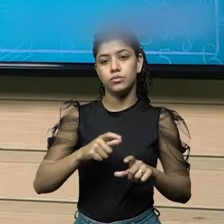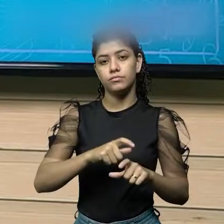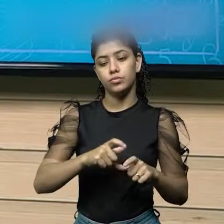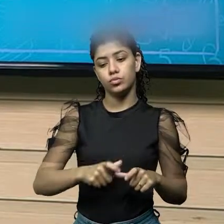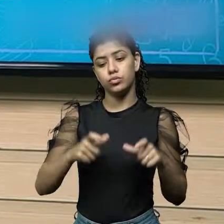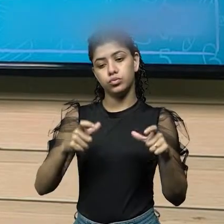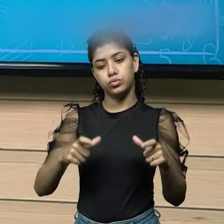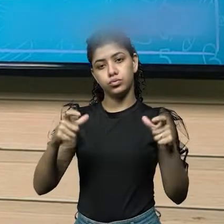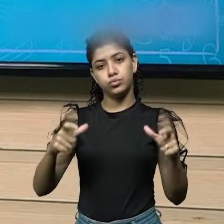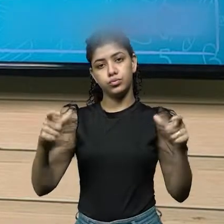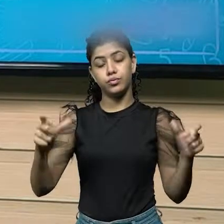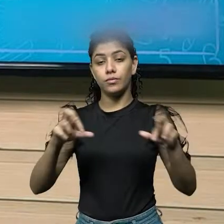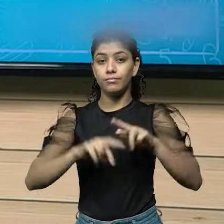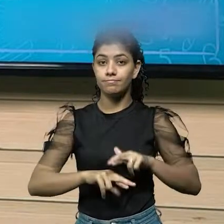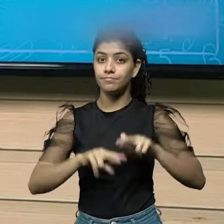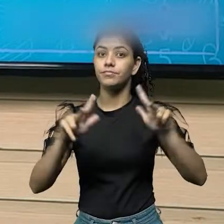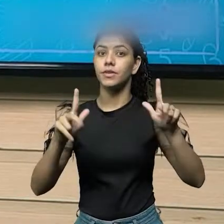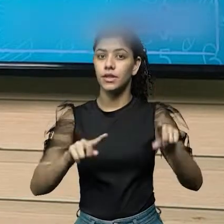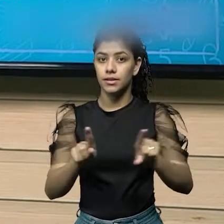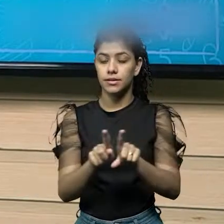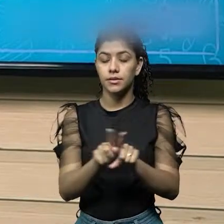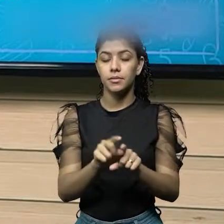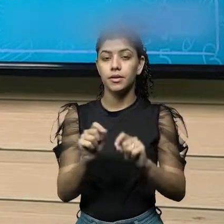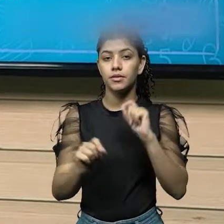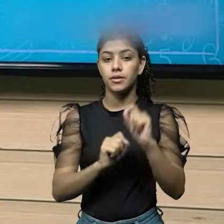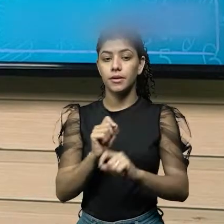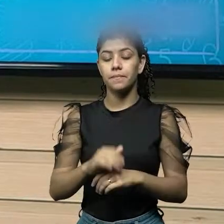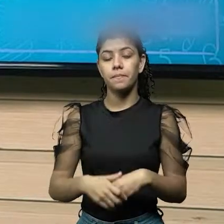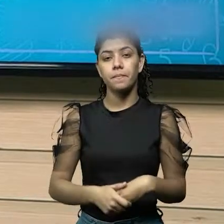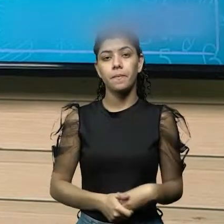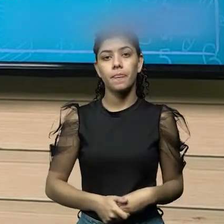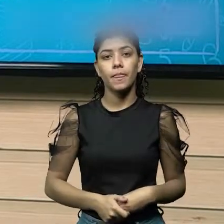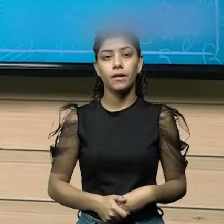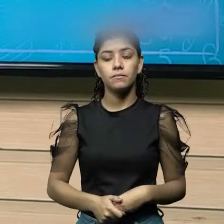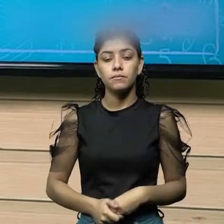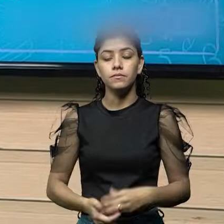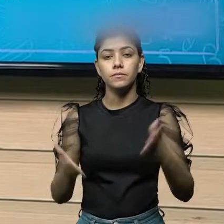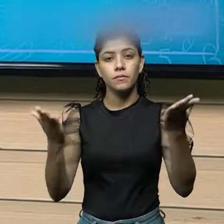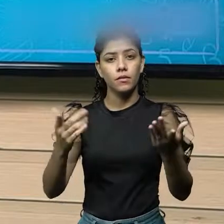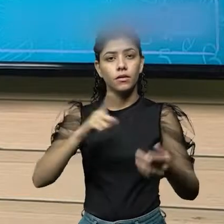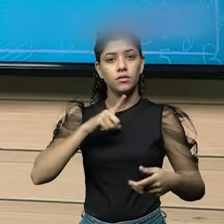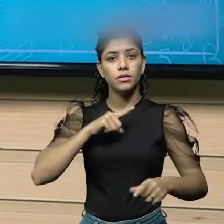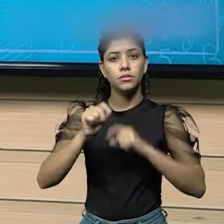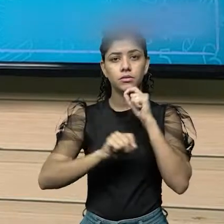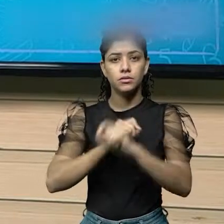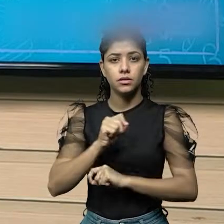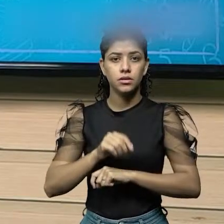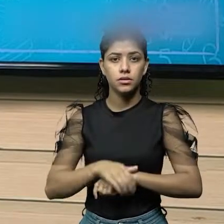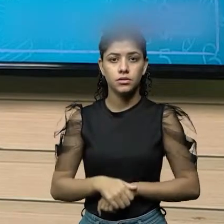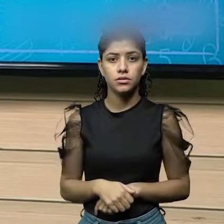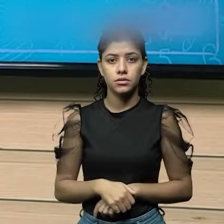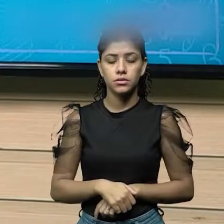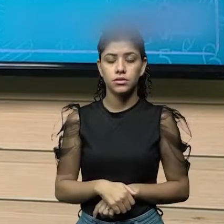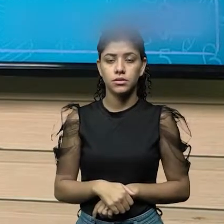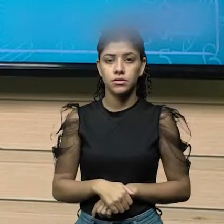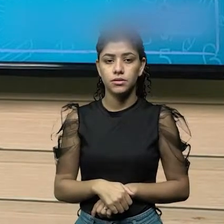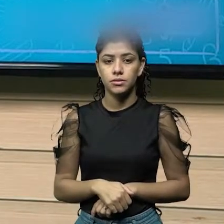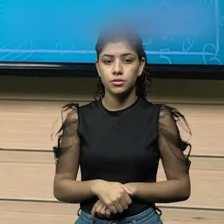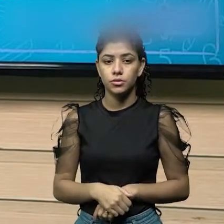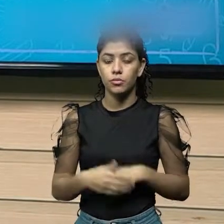ficando diferentes pelo mundo. E aí tivemos que ter uma unidade de medida